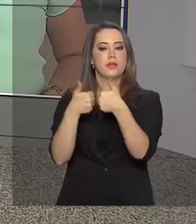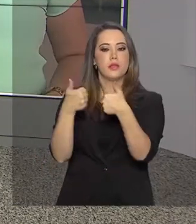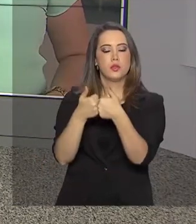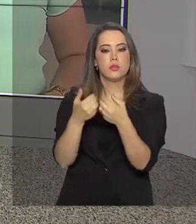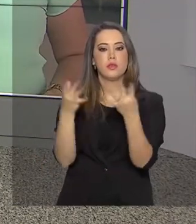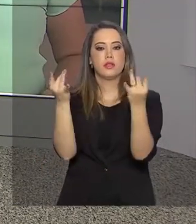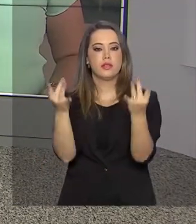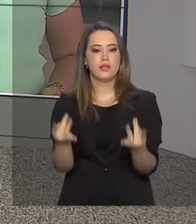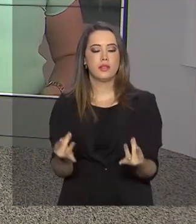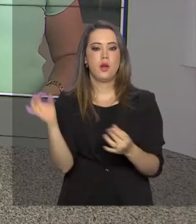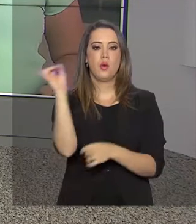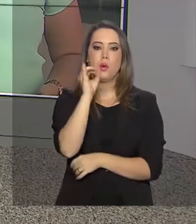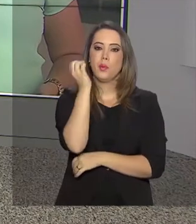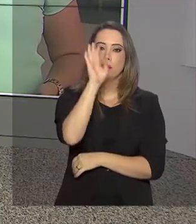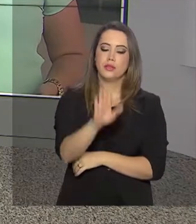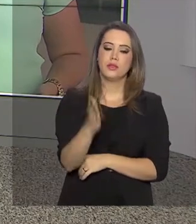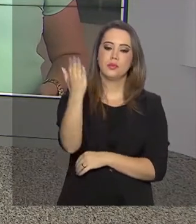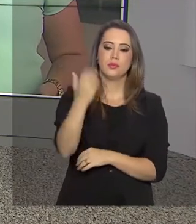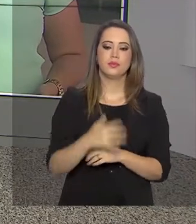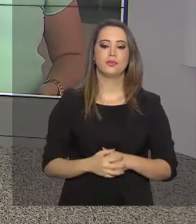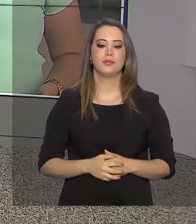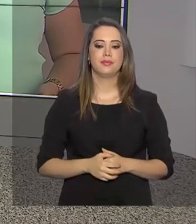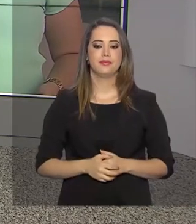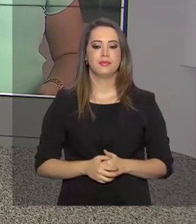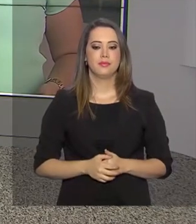agora. Oi, Márcia. Boa tarde pra você.